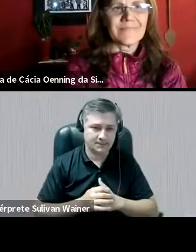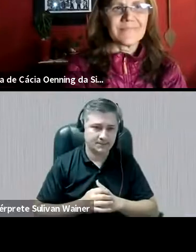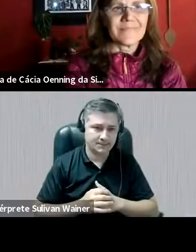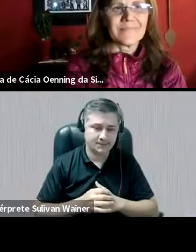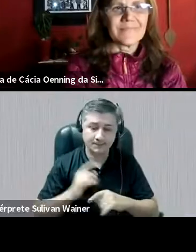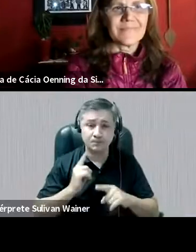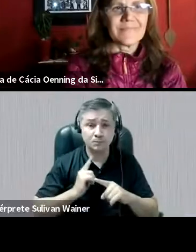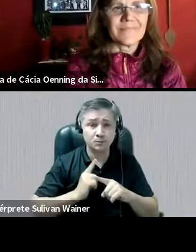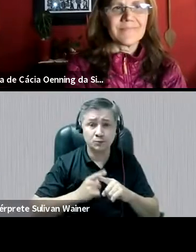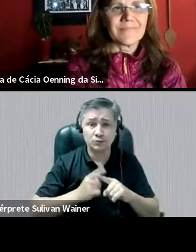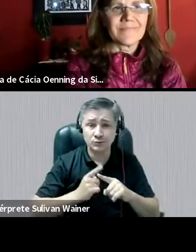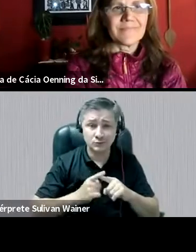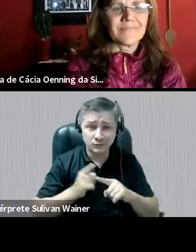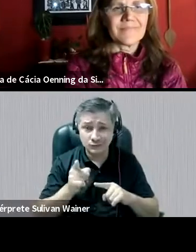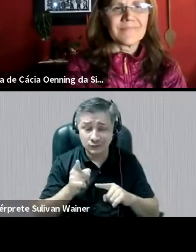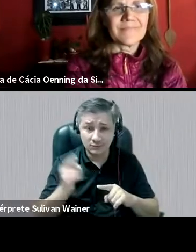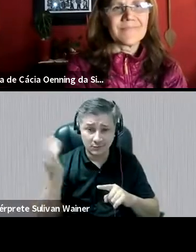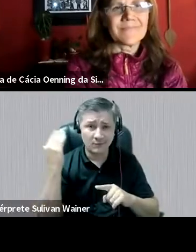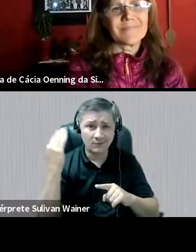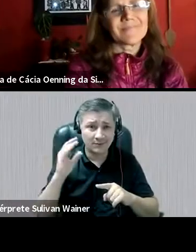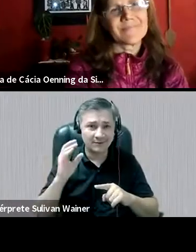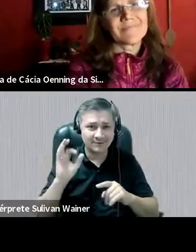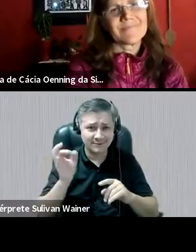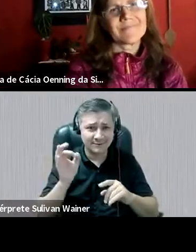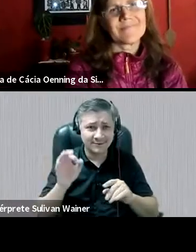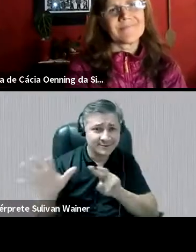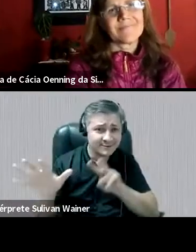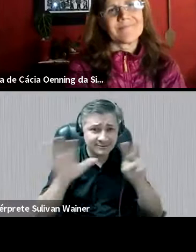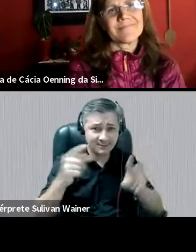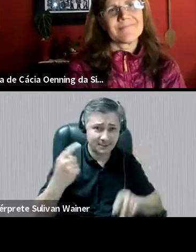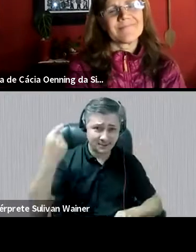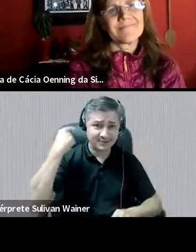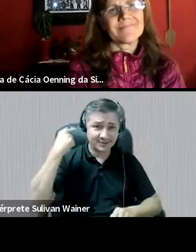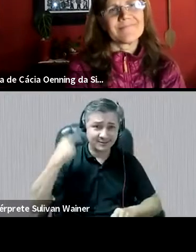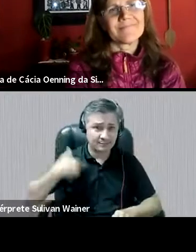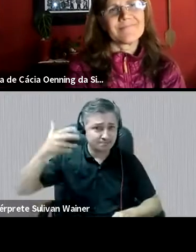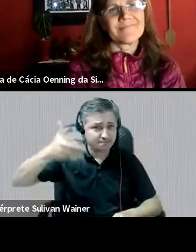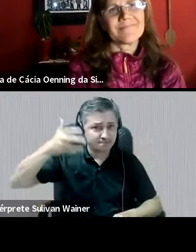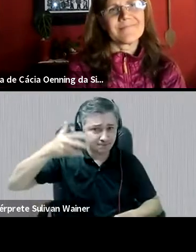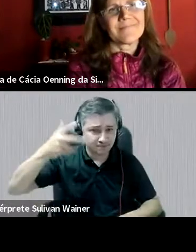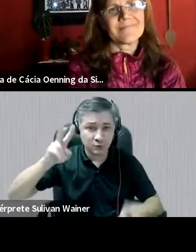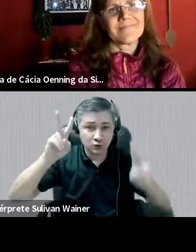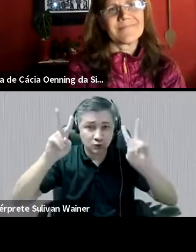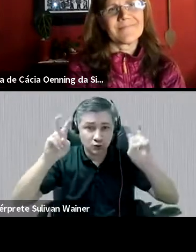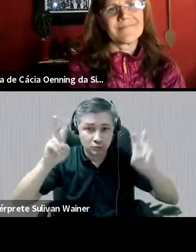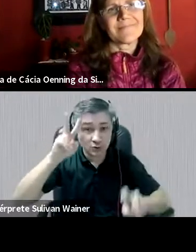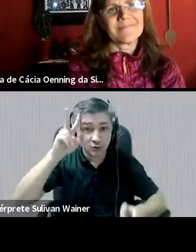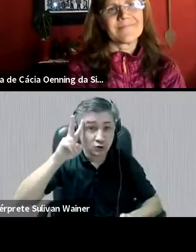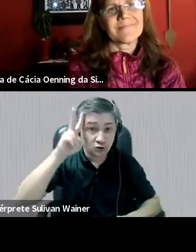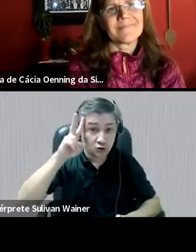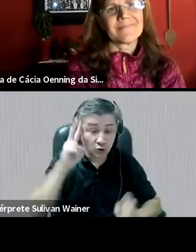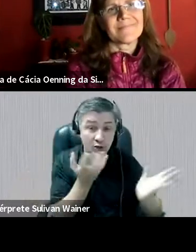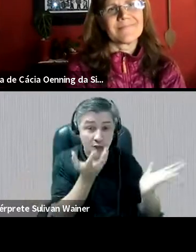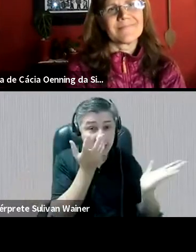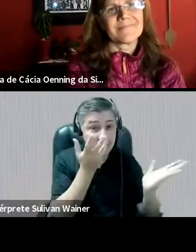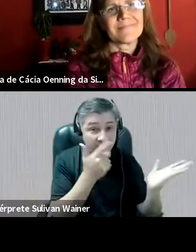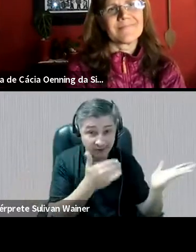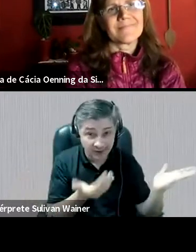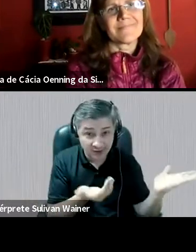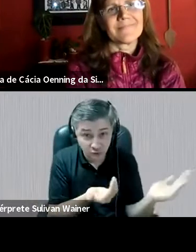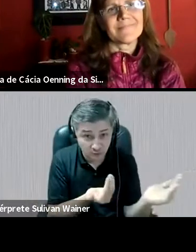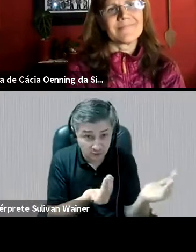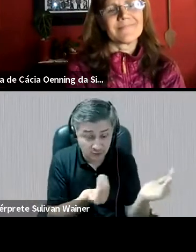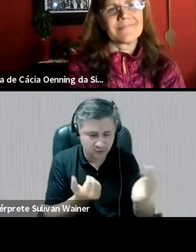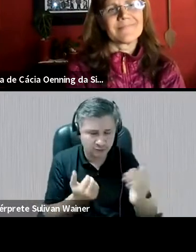Inclusive, num evento na semana passada eu fiz a minha fala sobre a história das infância e juventudes eu fiz sobre violências e violências